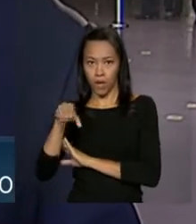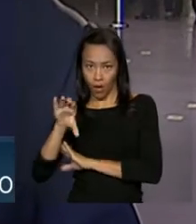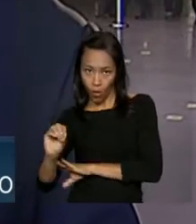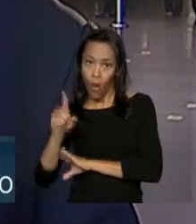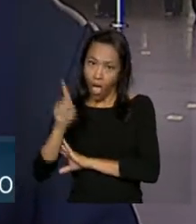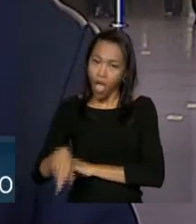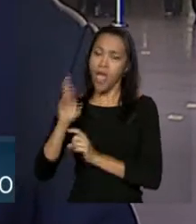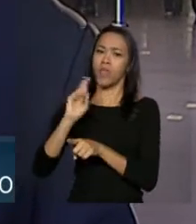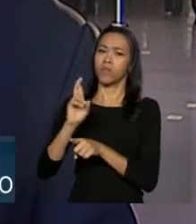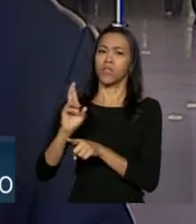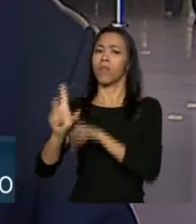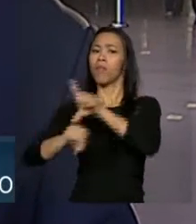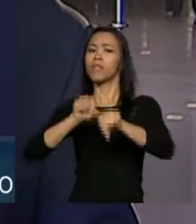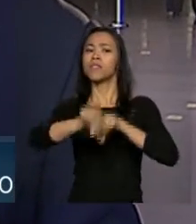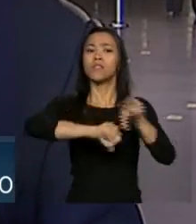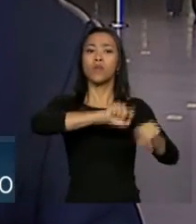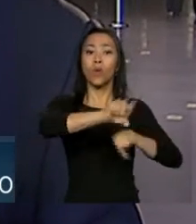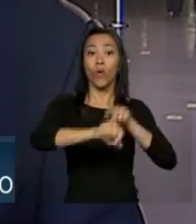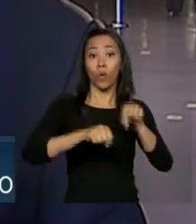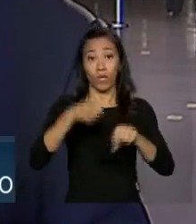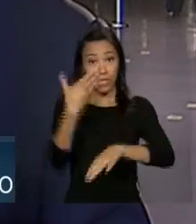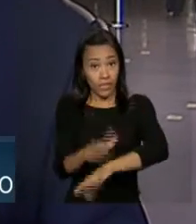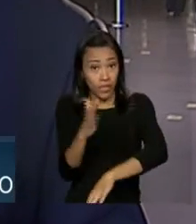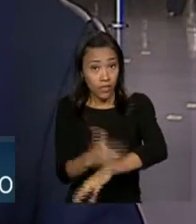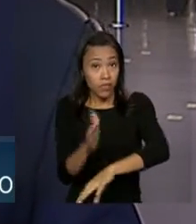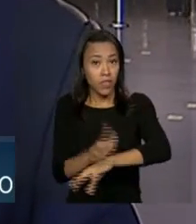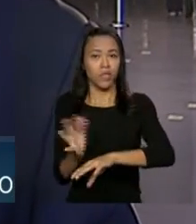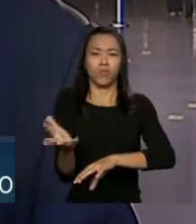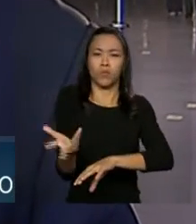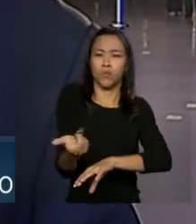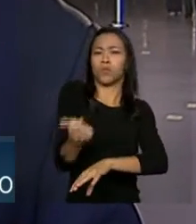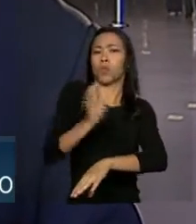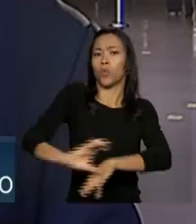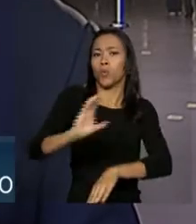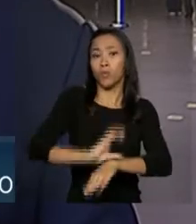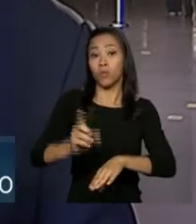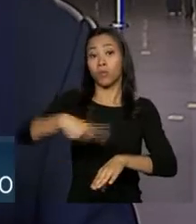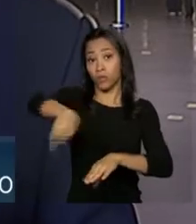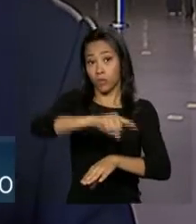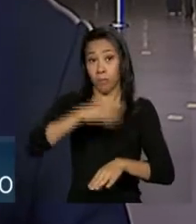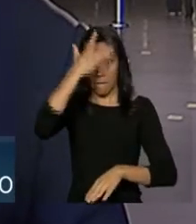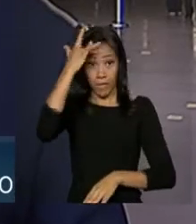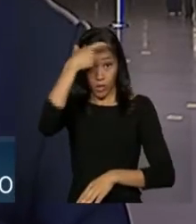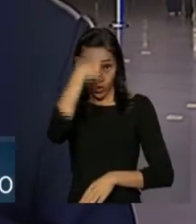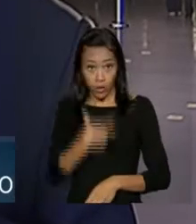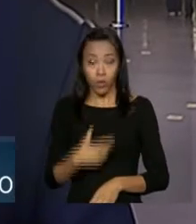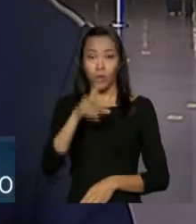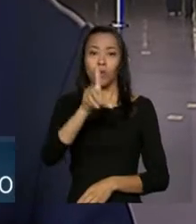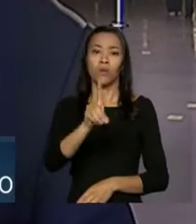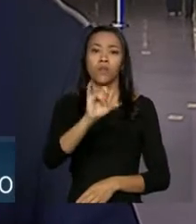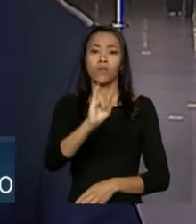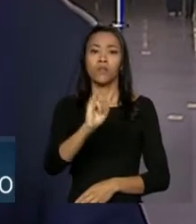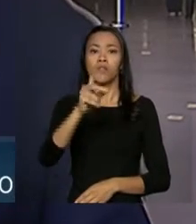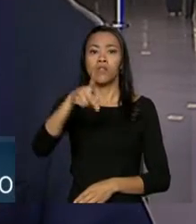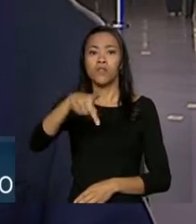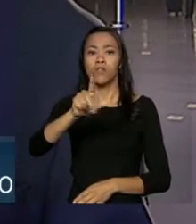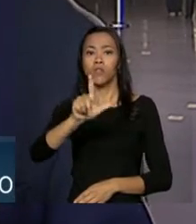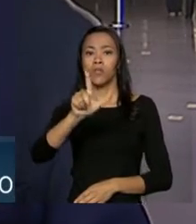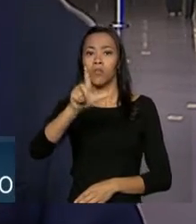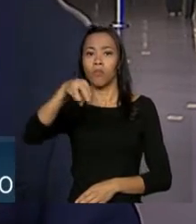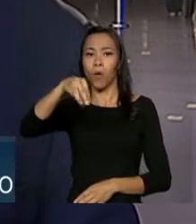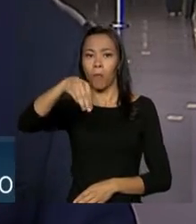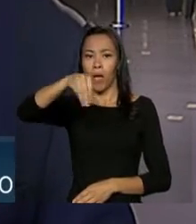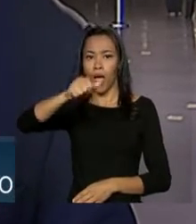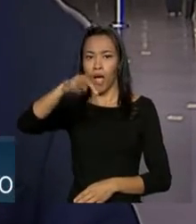responsável pela seleção, treinamento e aperfeiçoamento de diplomatas. Este ano, o Instituto Rio Branco completa